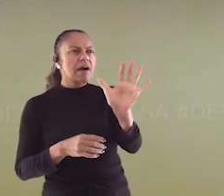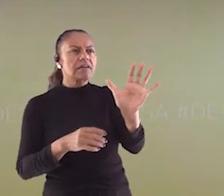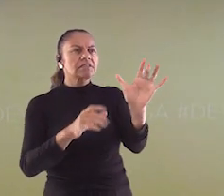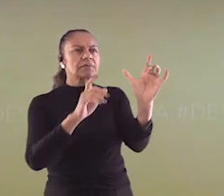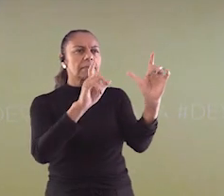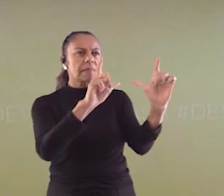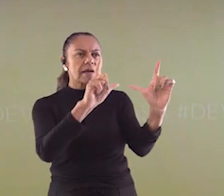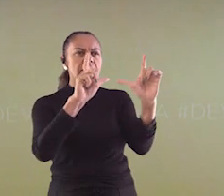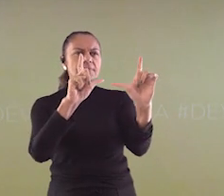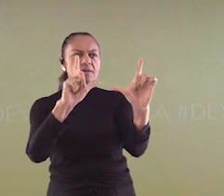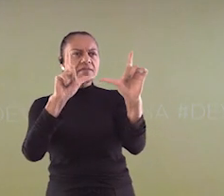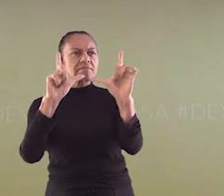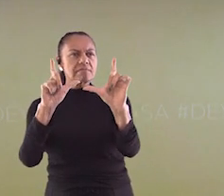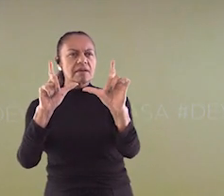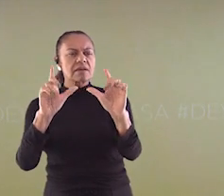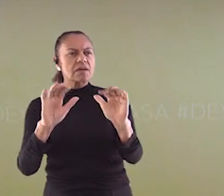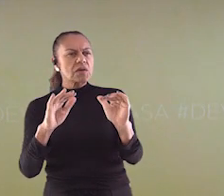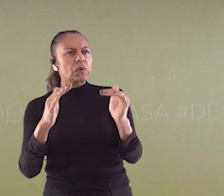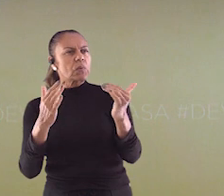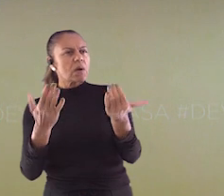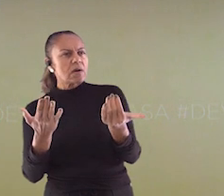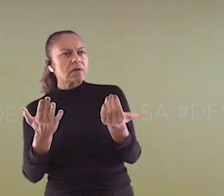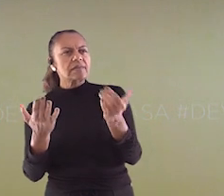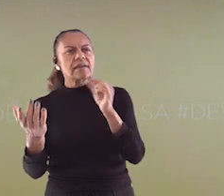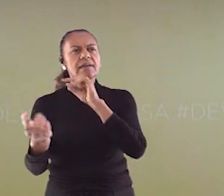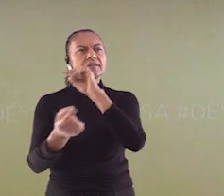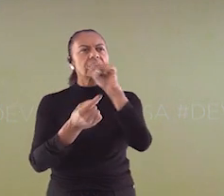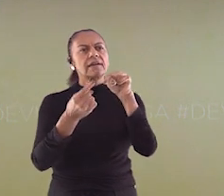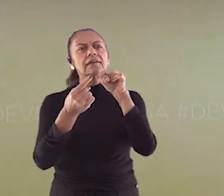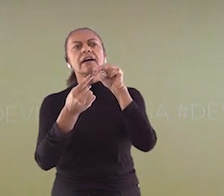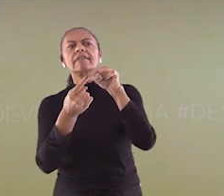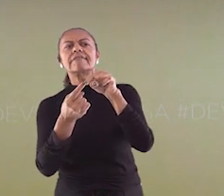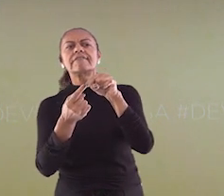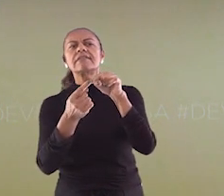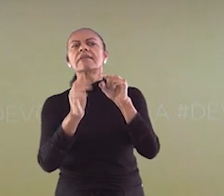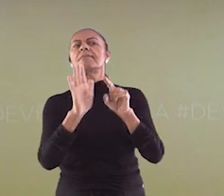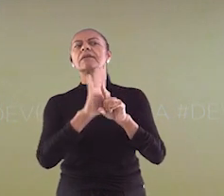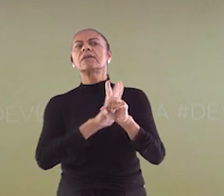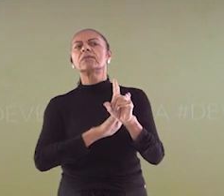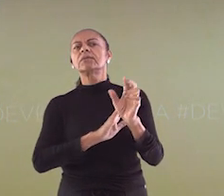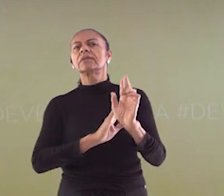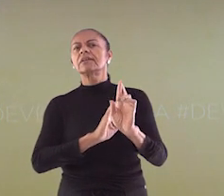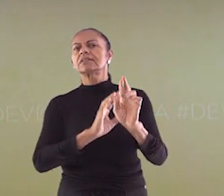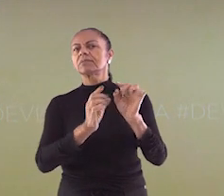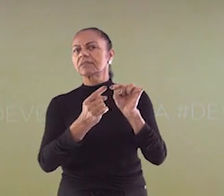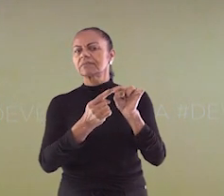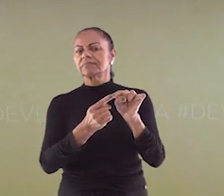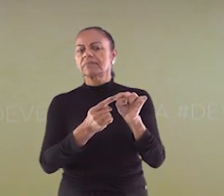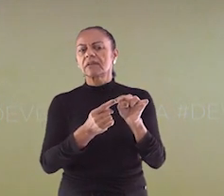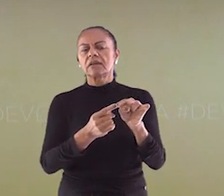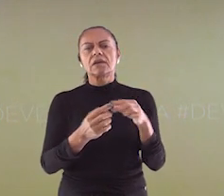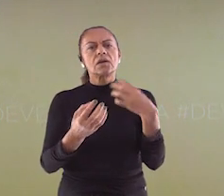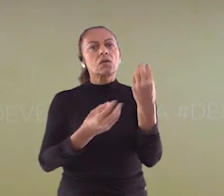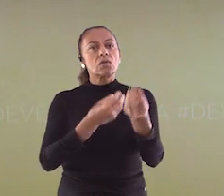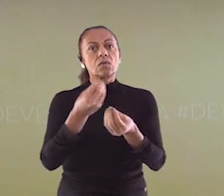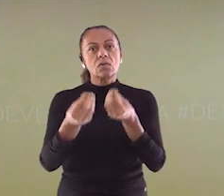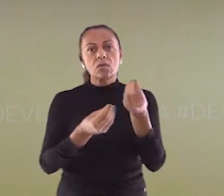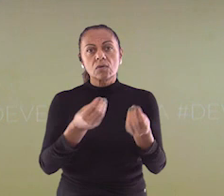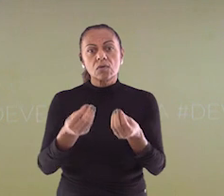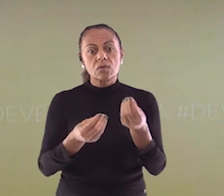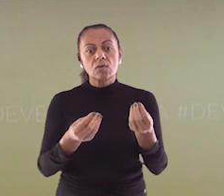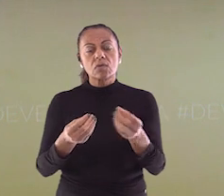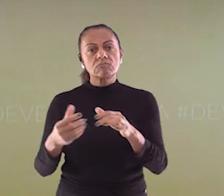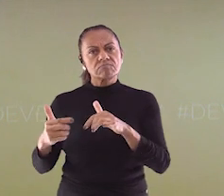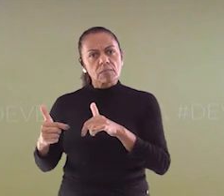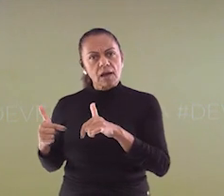podemos? Observem as imagens e digam qual delas melhor responde a seguinte